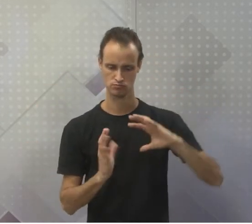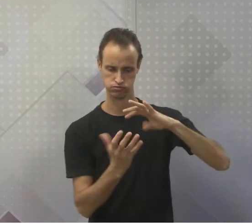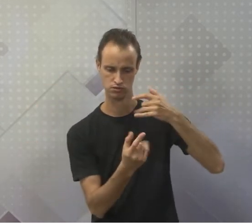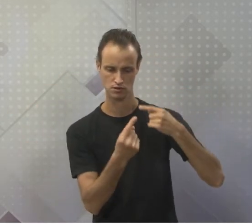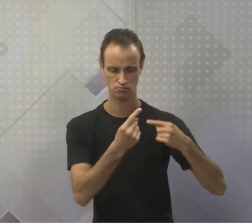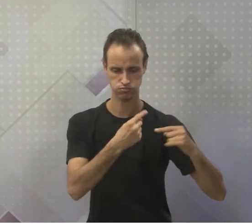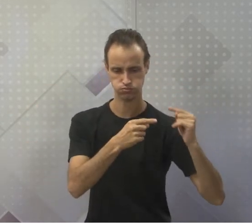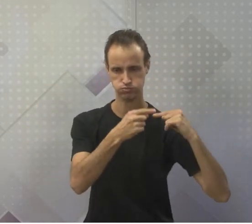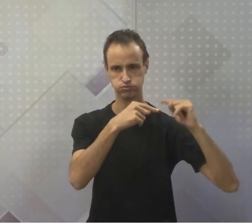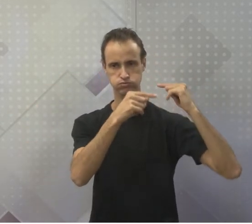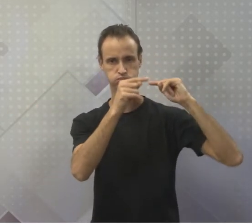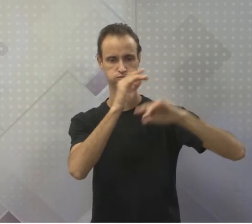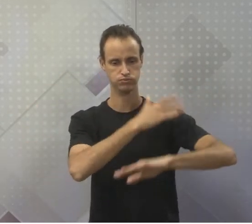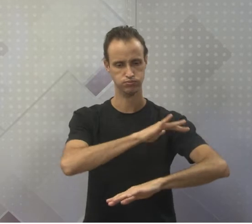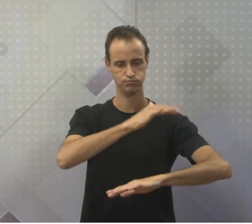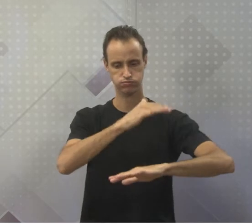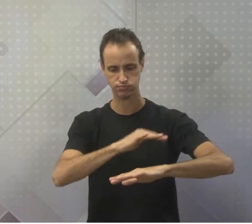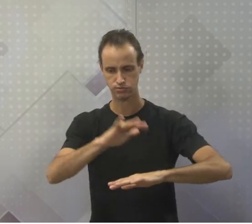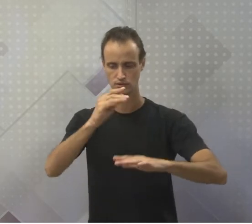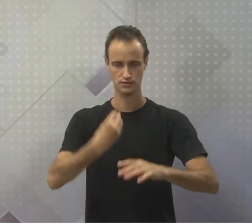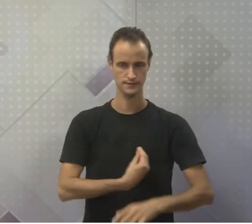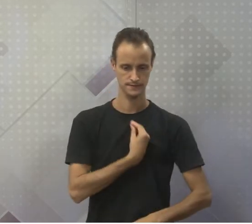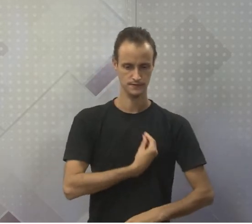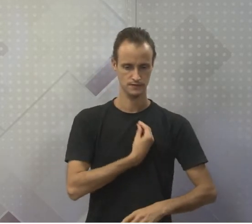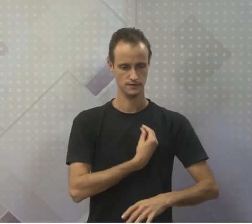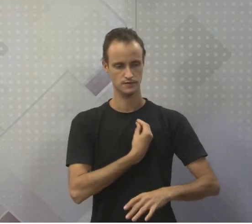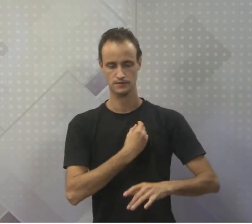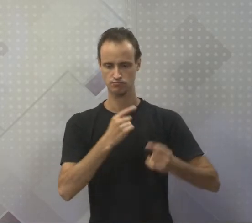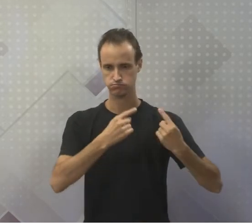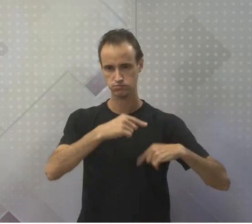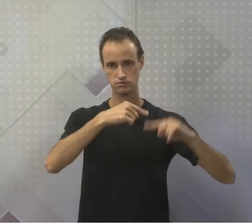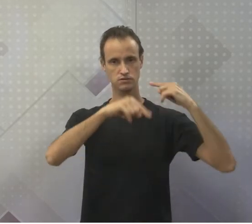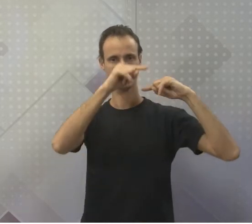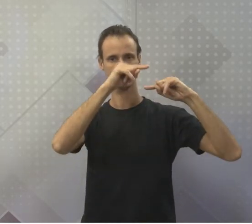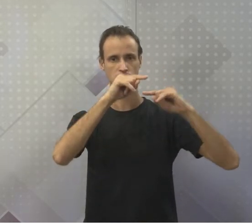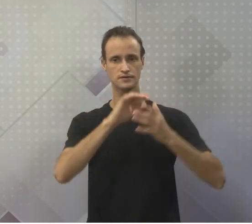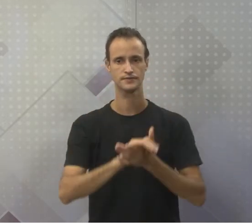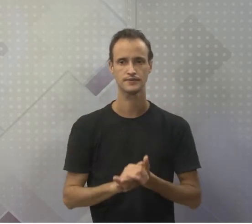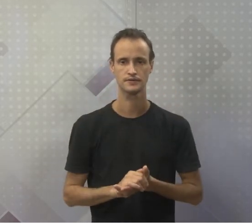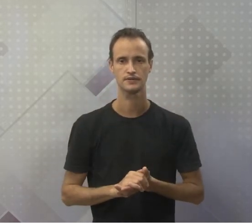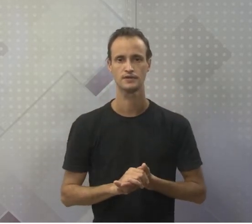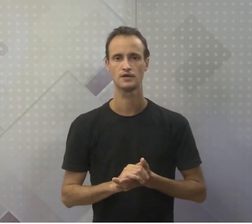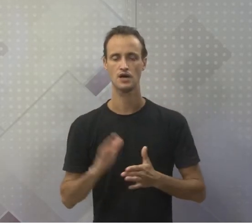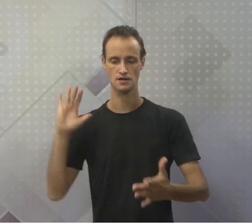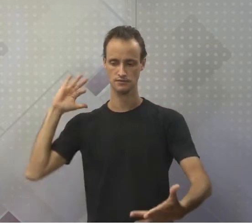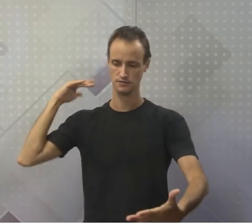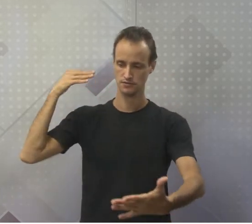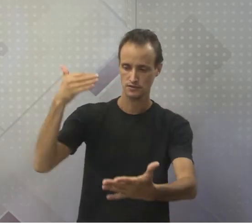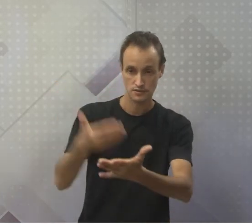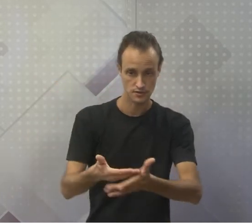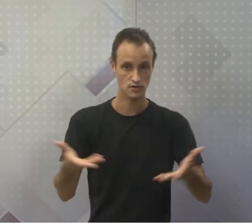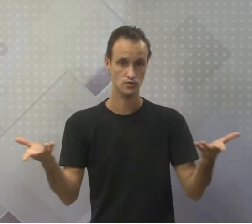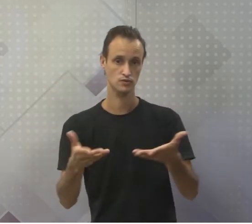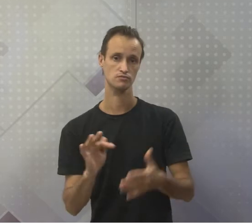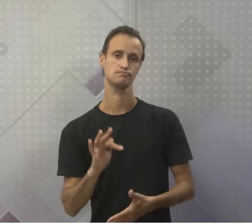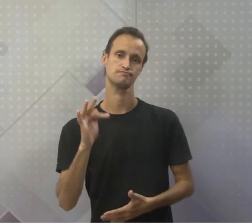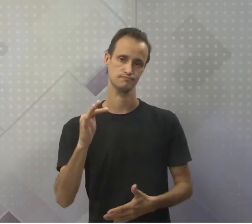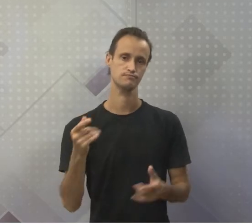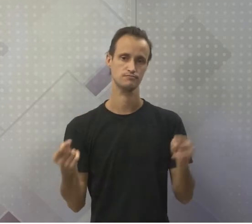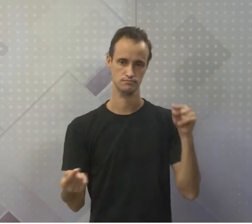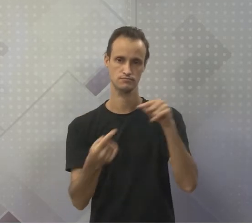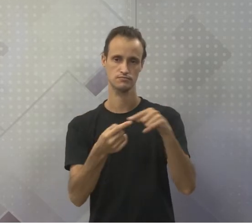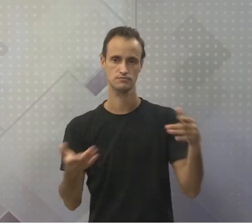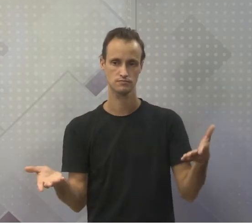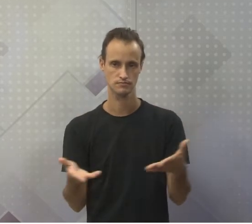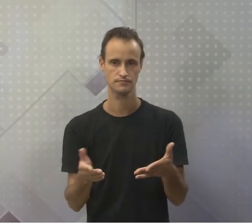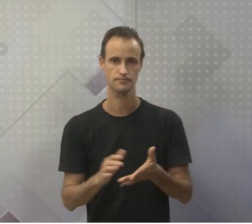evolução primitiva da vida, a evolução da vida avançada, e chegou até aqui, que é o futuro. Que